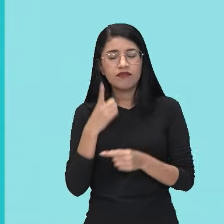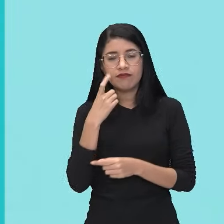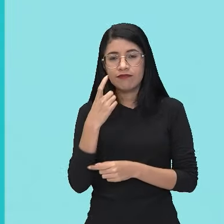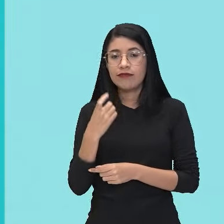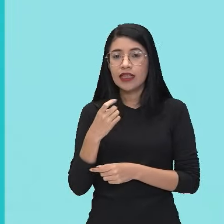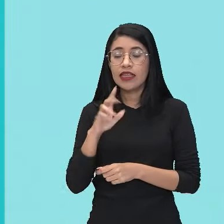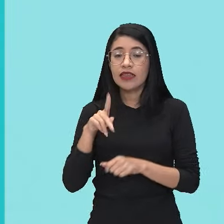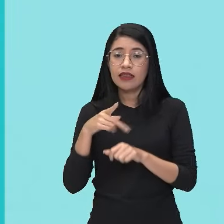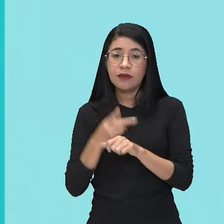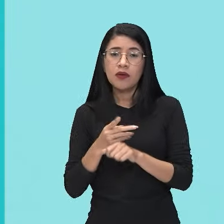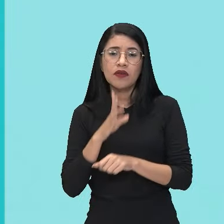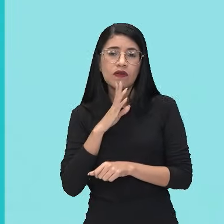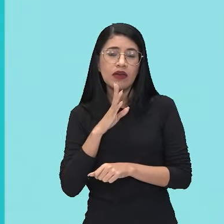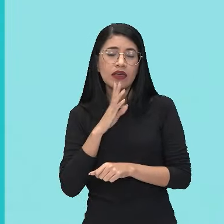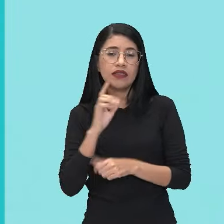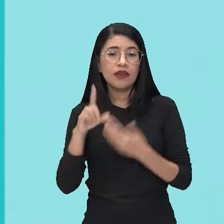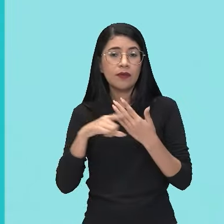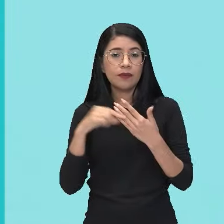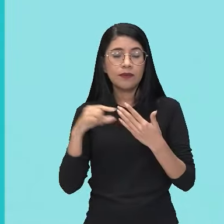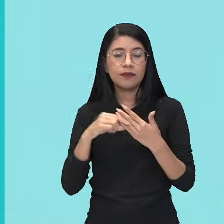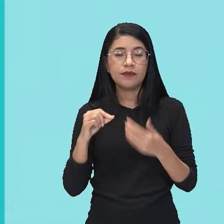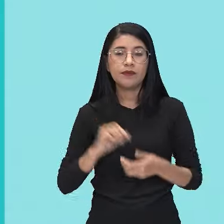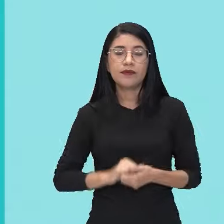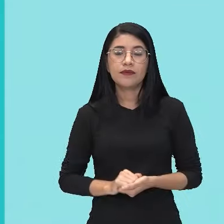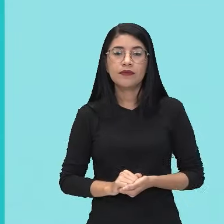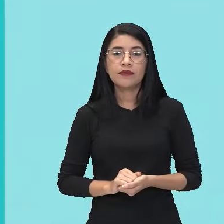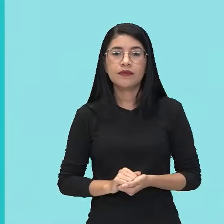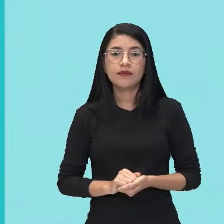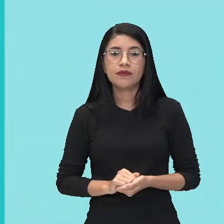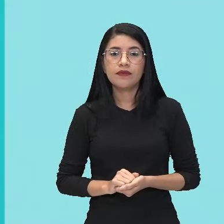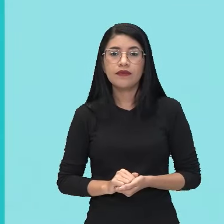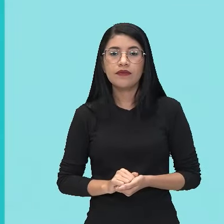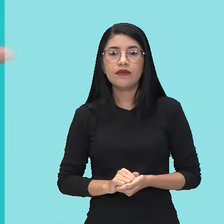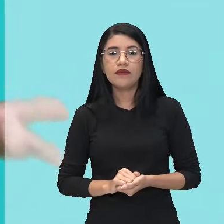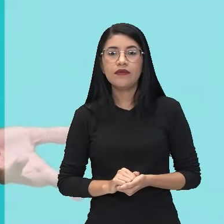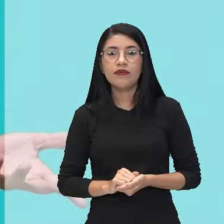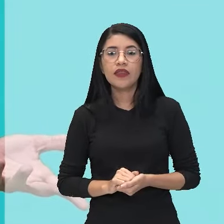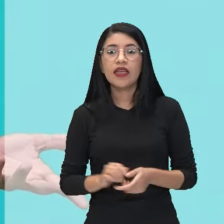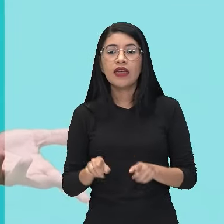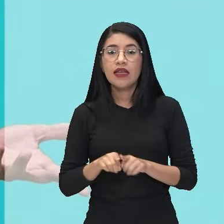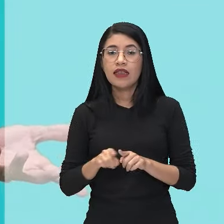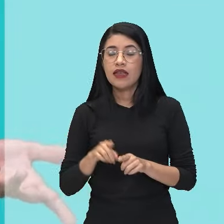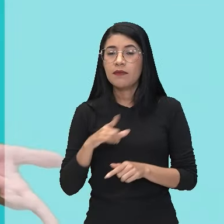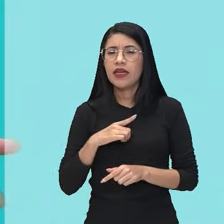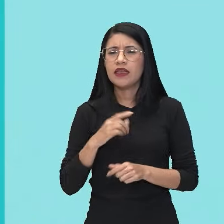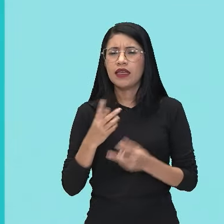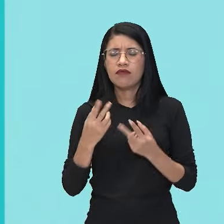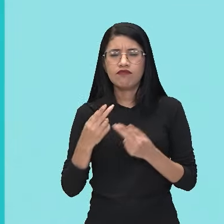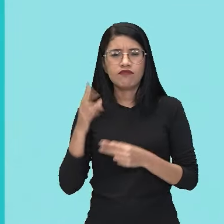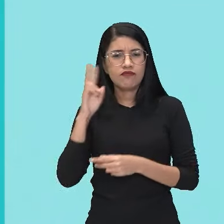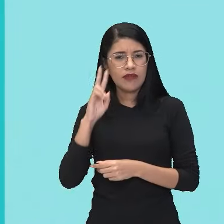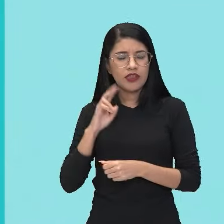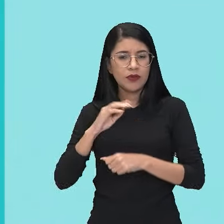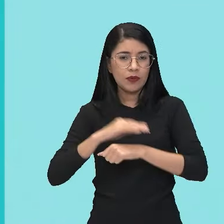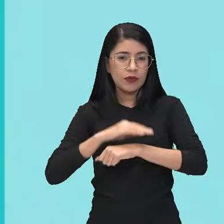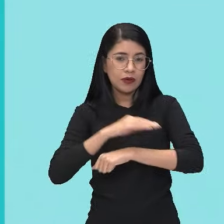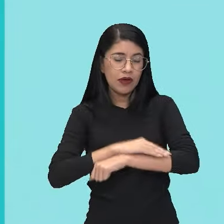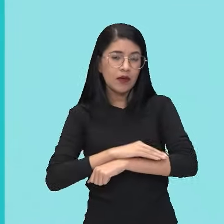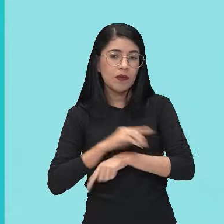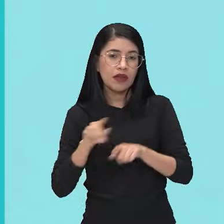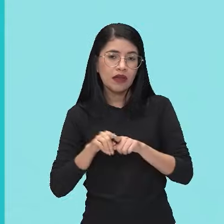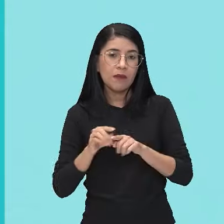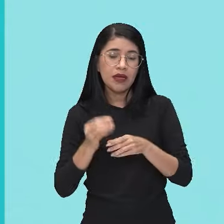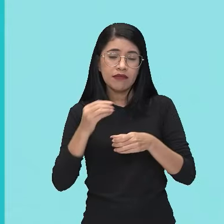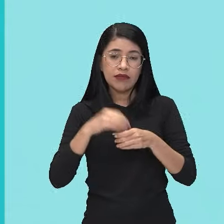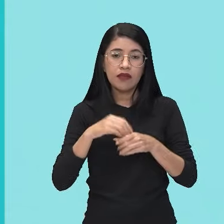vai conhecer o autor dessa canção. E aí nós temos também, assim como lá na história do Saptaro Bequê, nós temos dimensões políticas